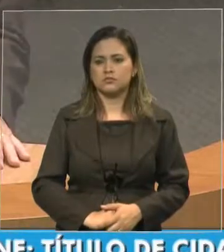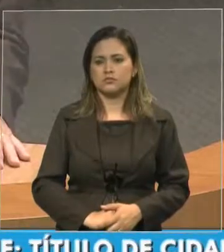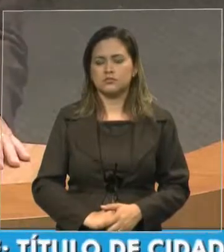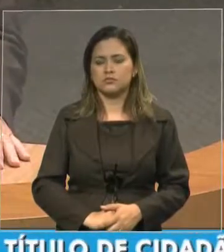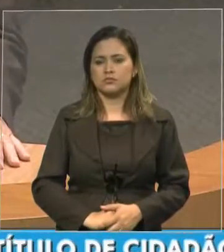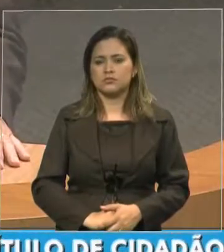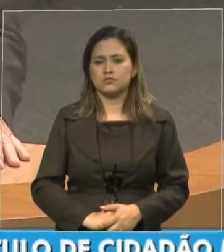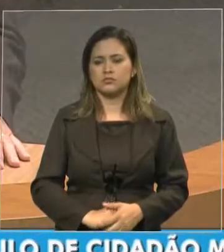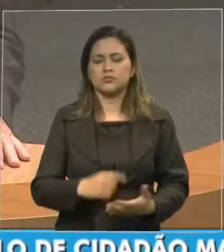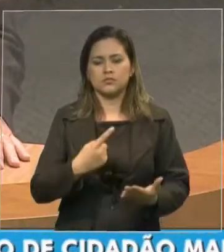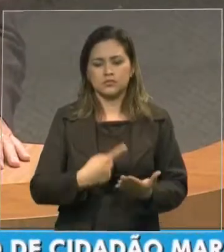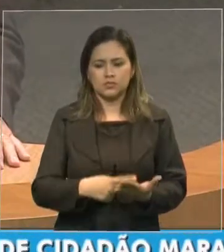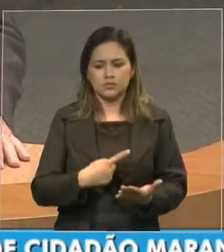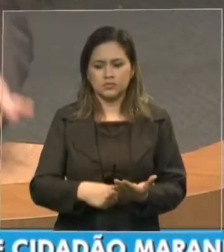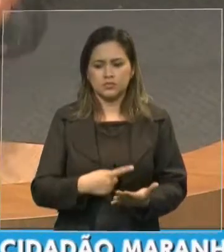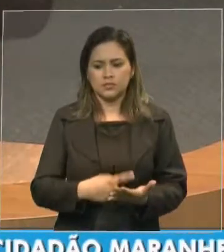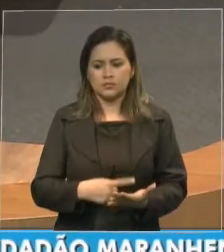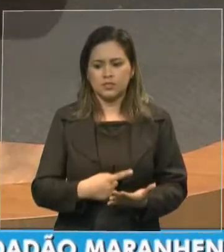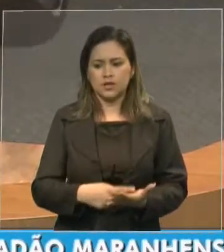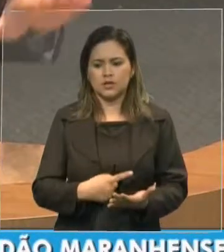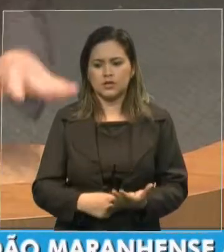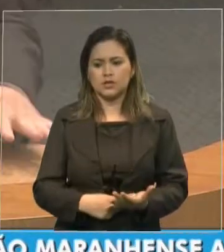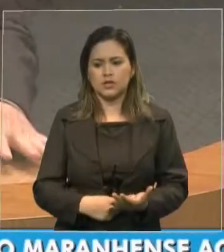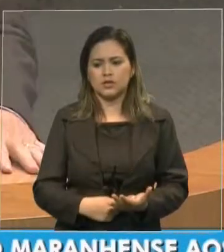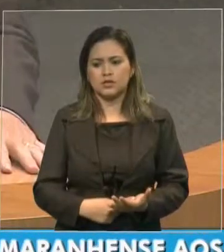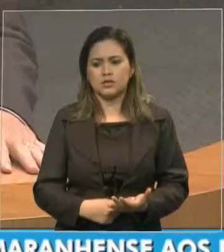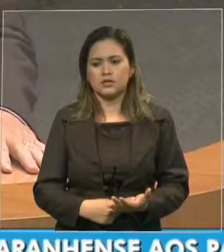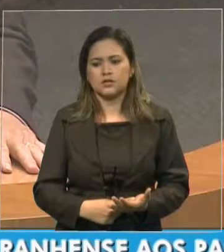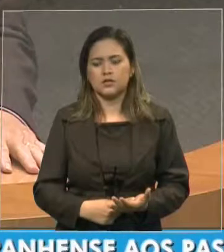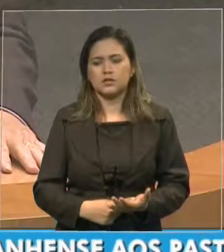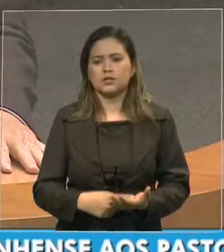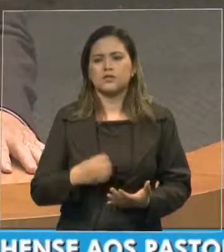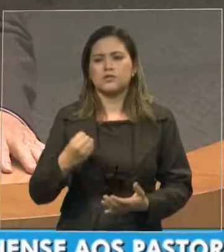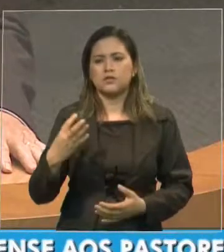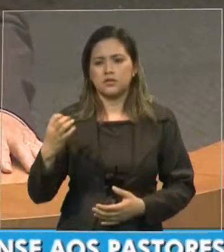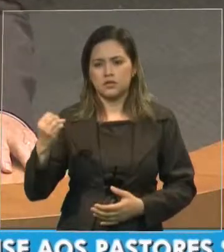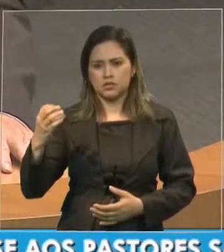já a véspera do dia não teve possibilidade de viajar